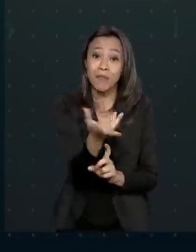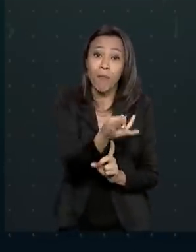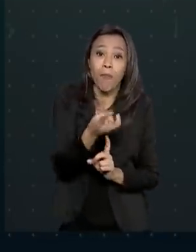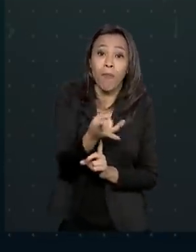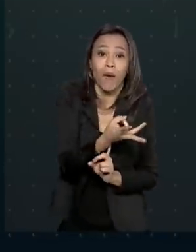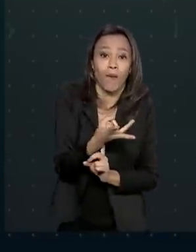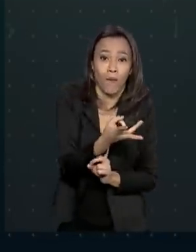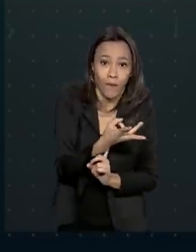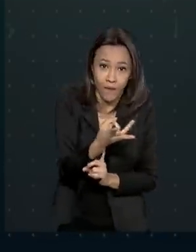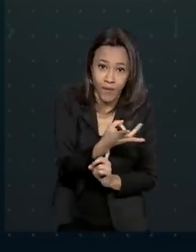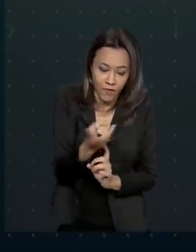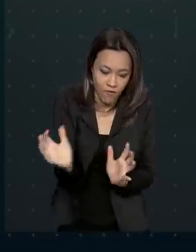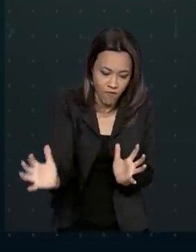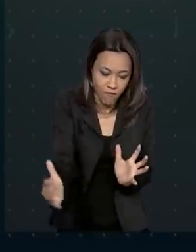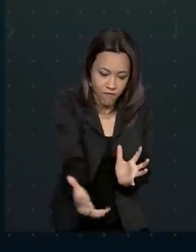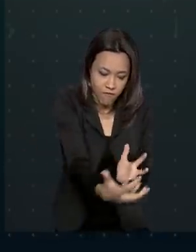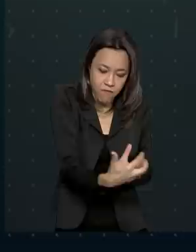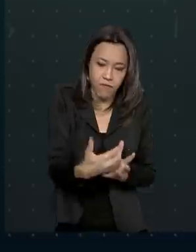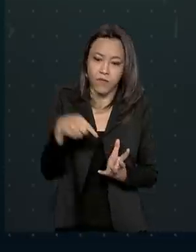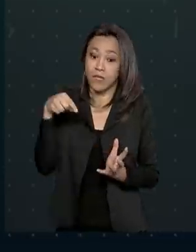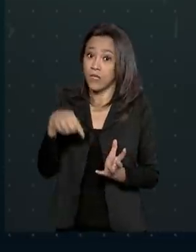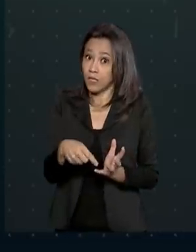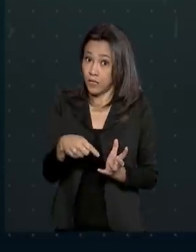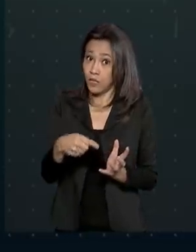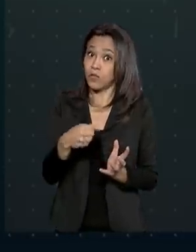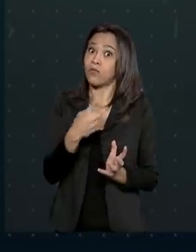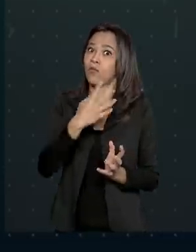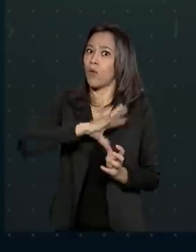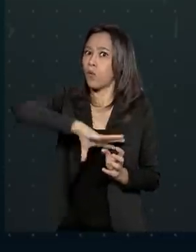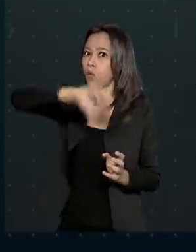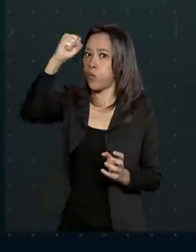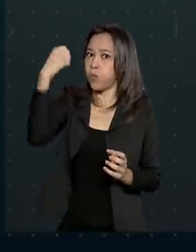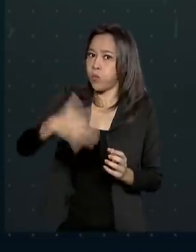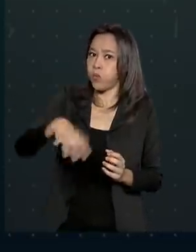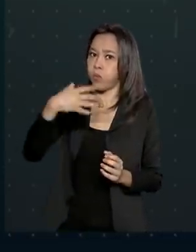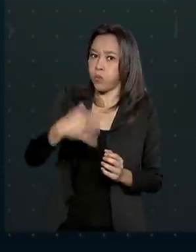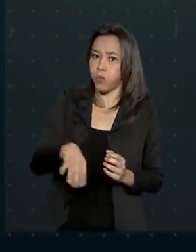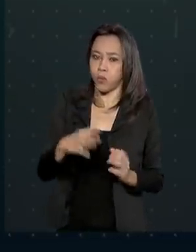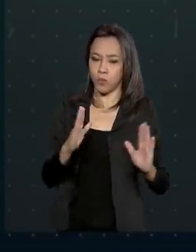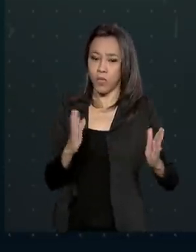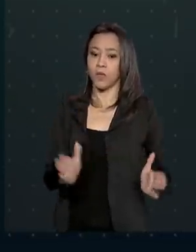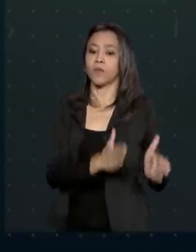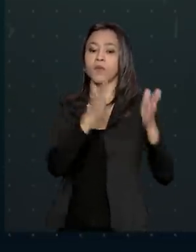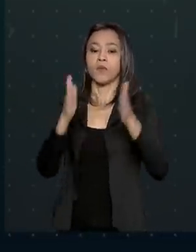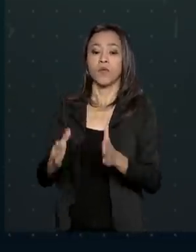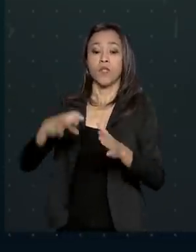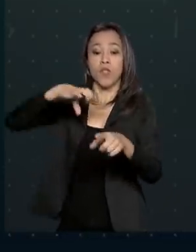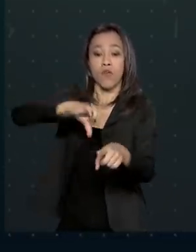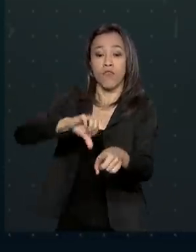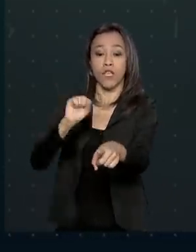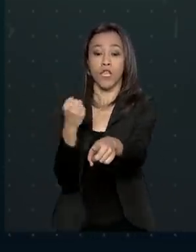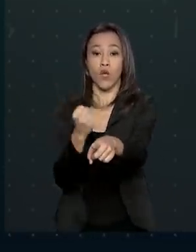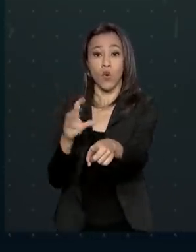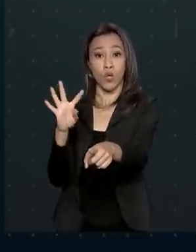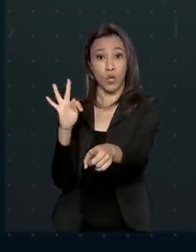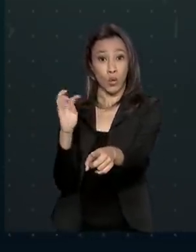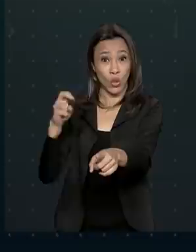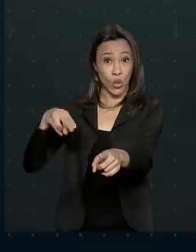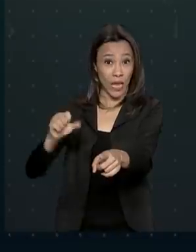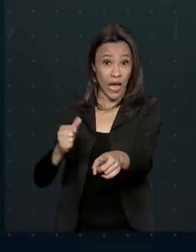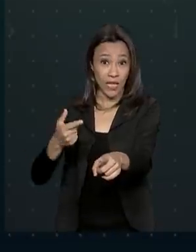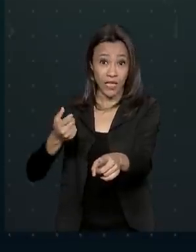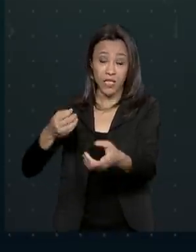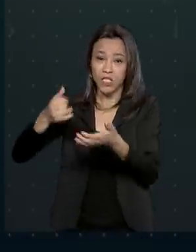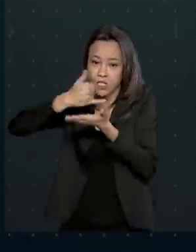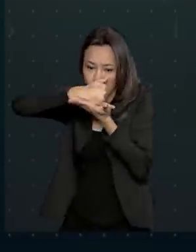A quantidade supera a marca dos últimos dois anos. Foram apreendidas ainda 98 toneladas de cocaína e